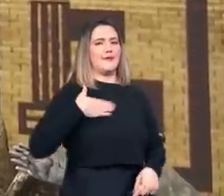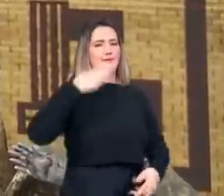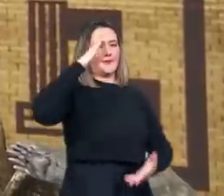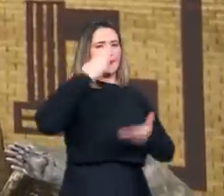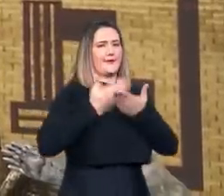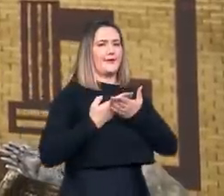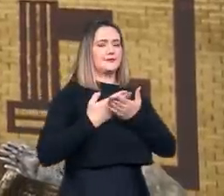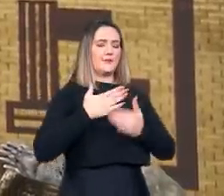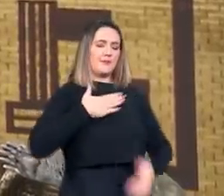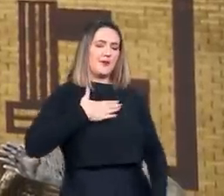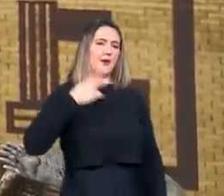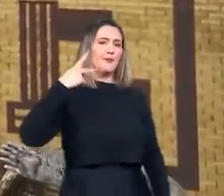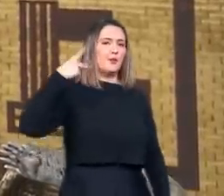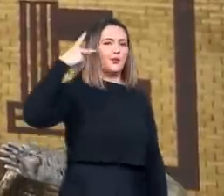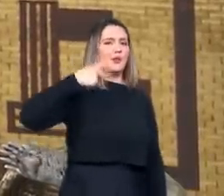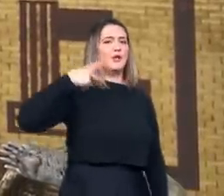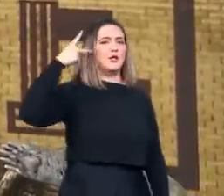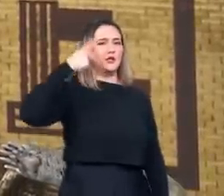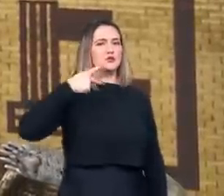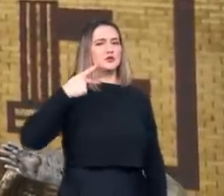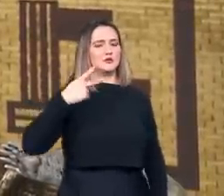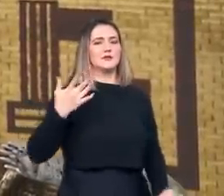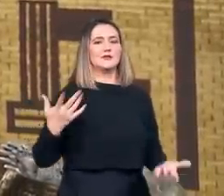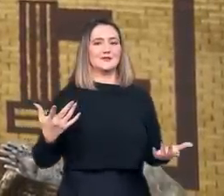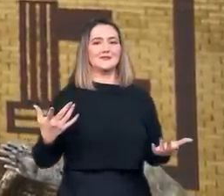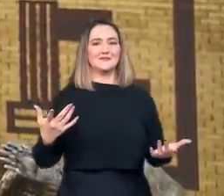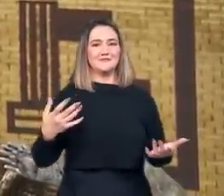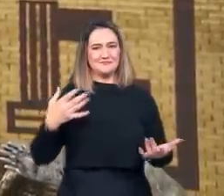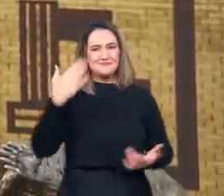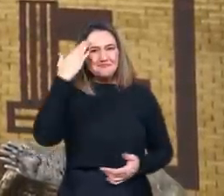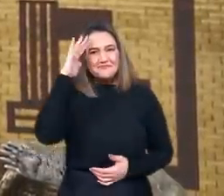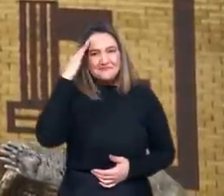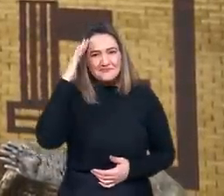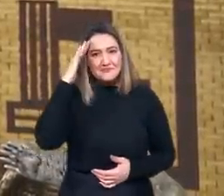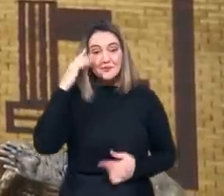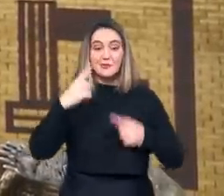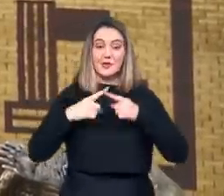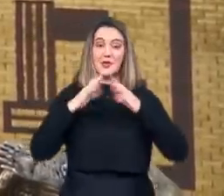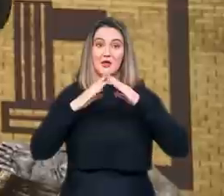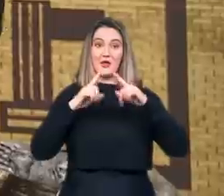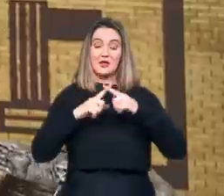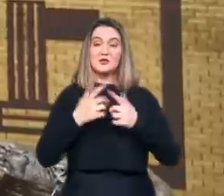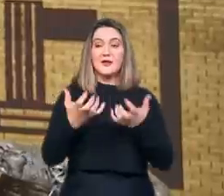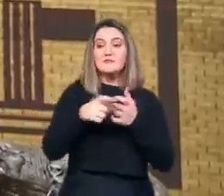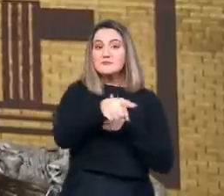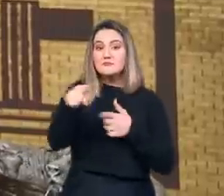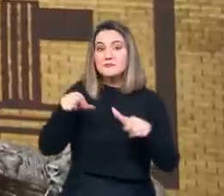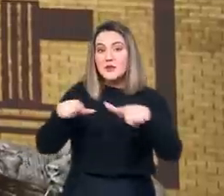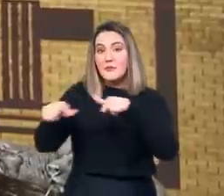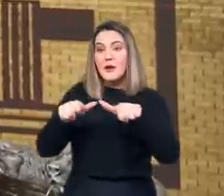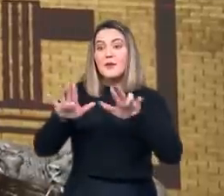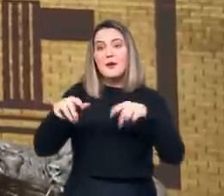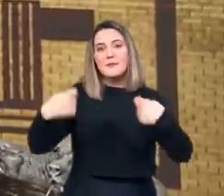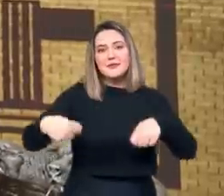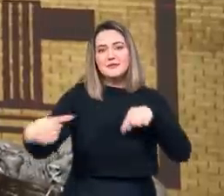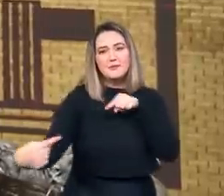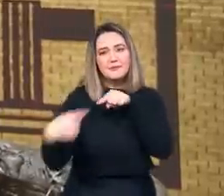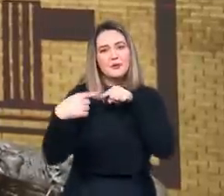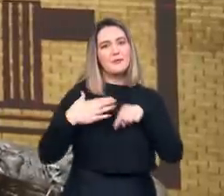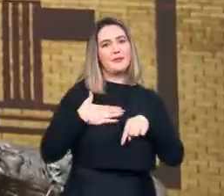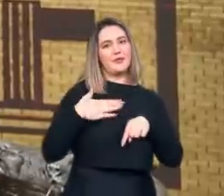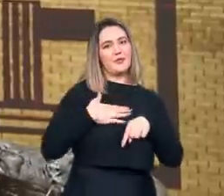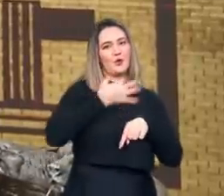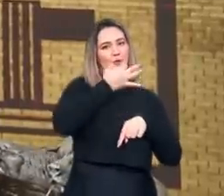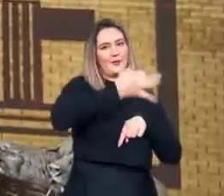religioso. Menos agressivo, é claro, à instituição religiosa que estava encomendando aqueles trabalhos. A igreja não queria algo que